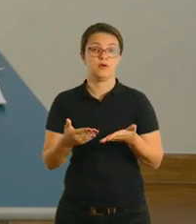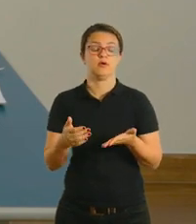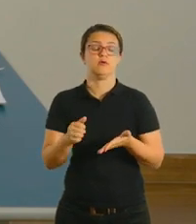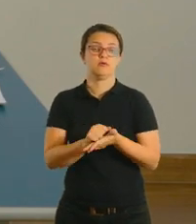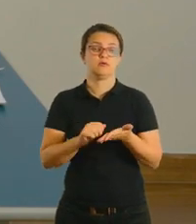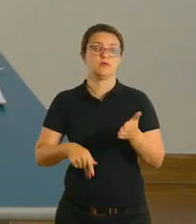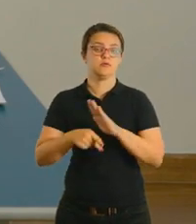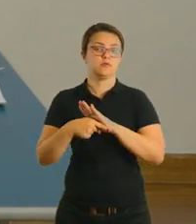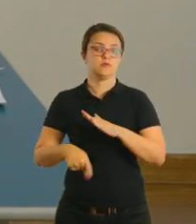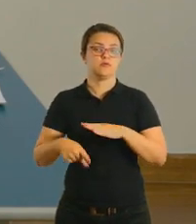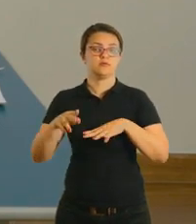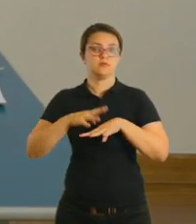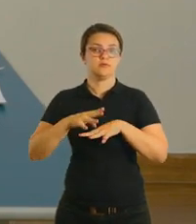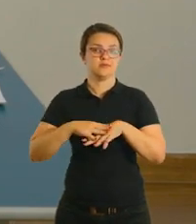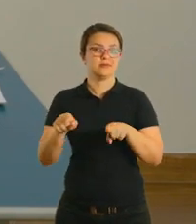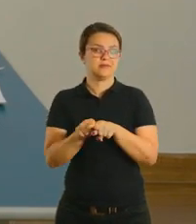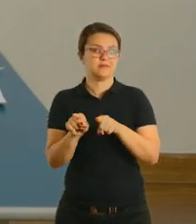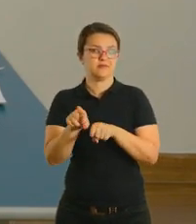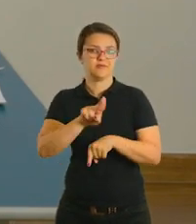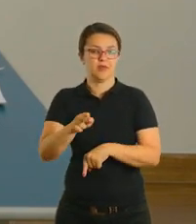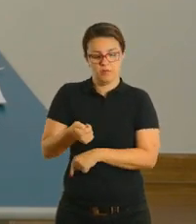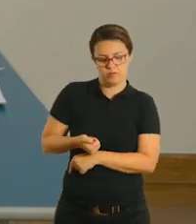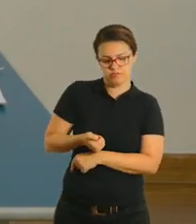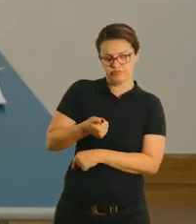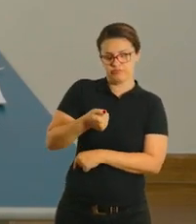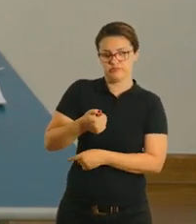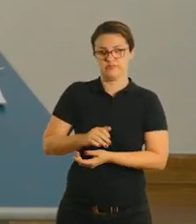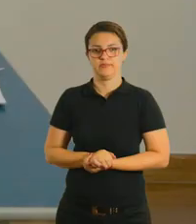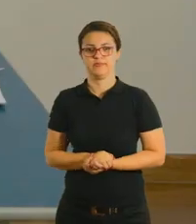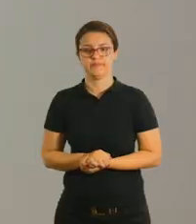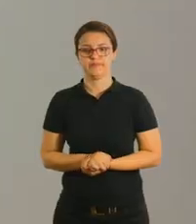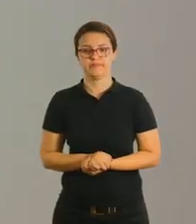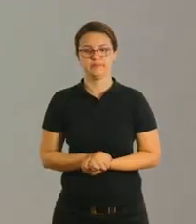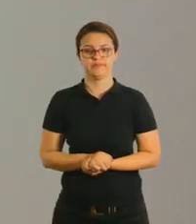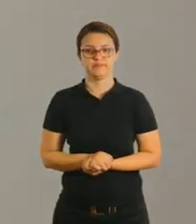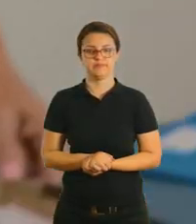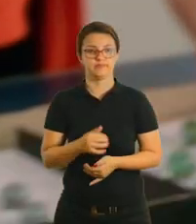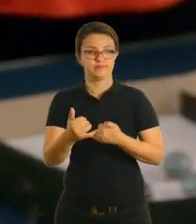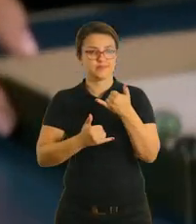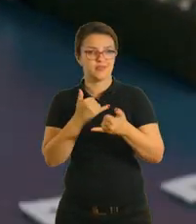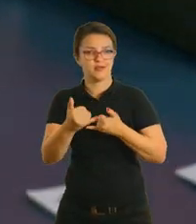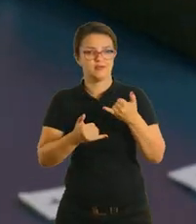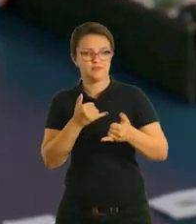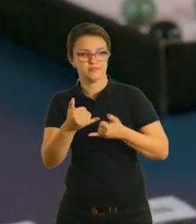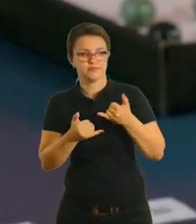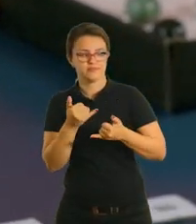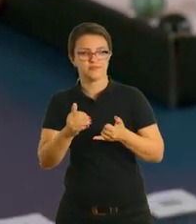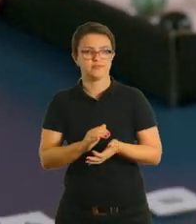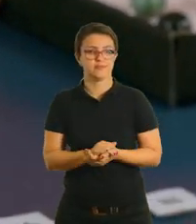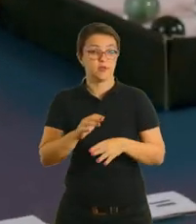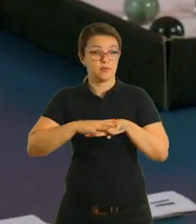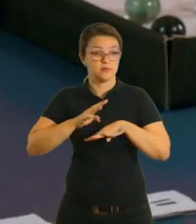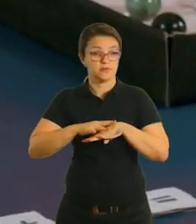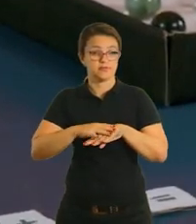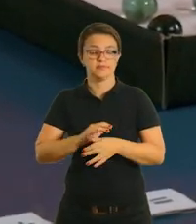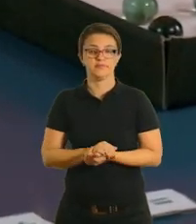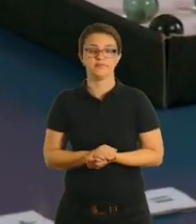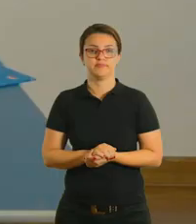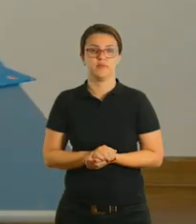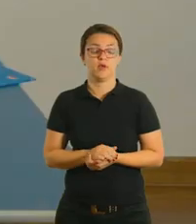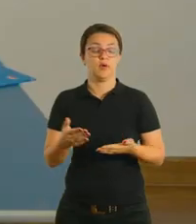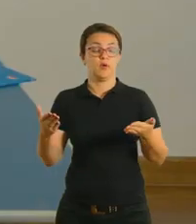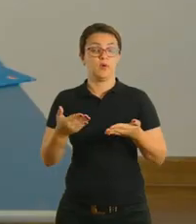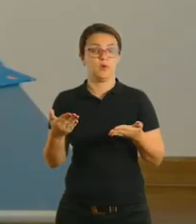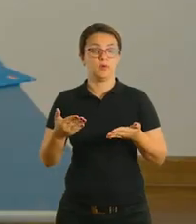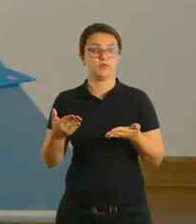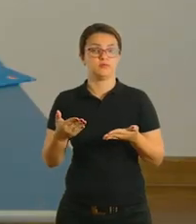vou para a atividade matemática, que também é com a bolinha de gude. Tá bom? Então, vamos para a atividade matemática. Eu trouxe para